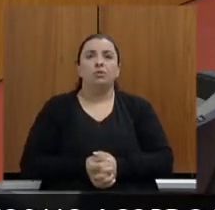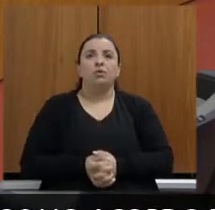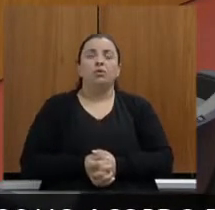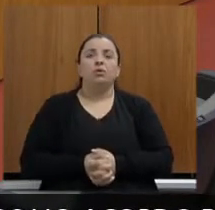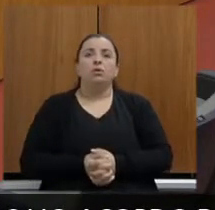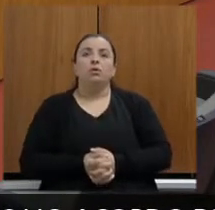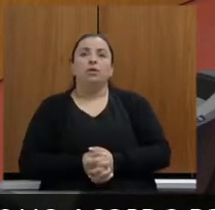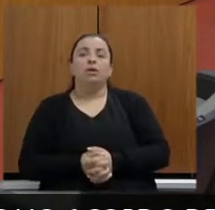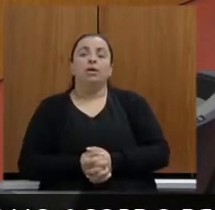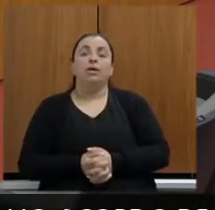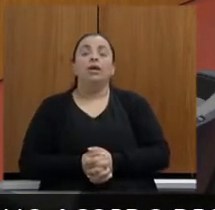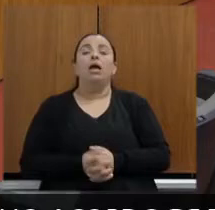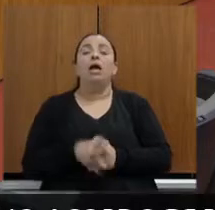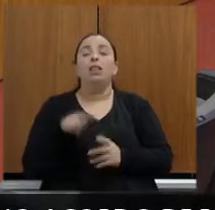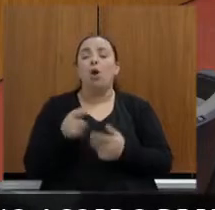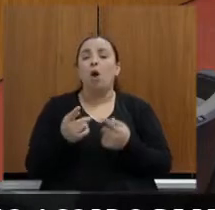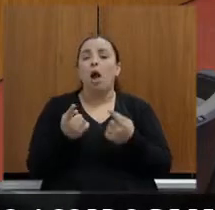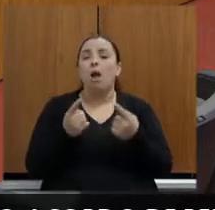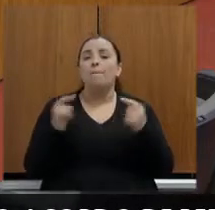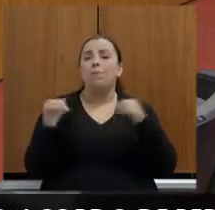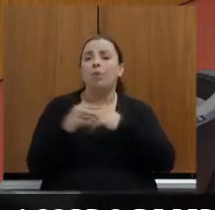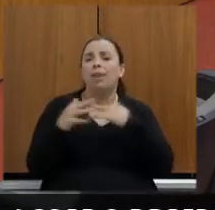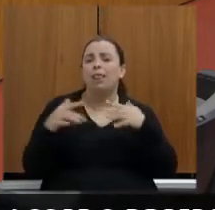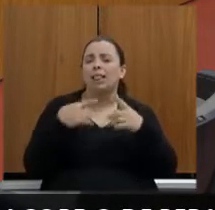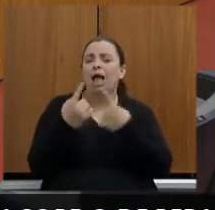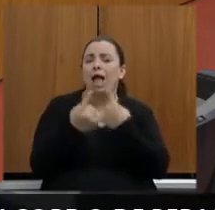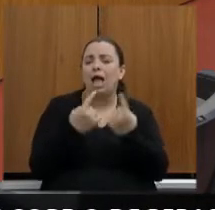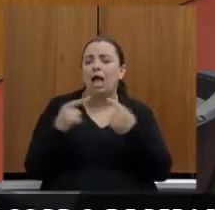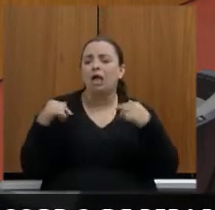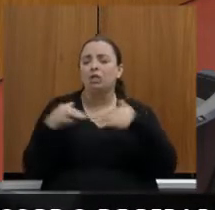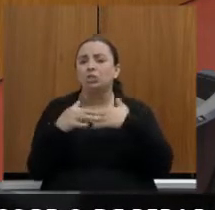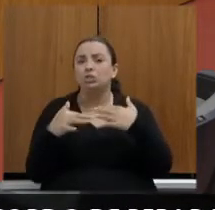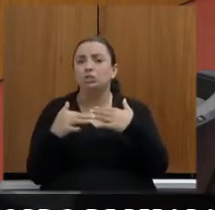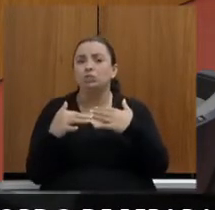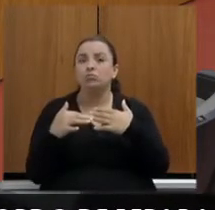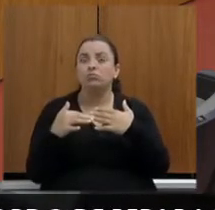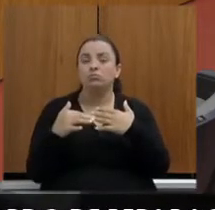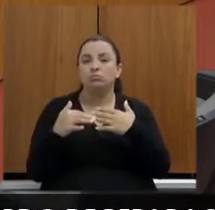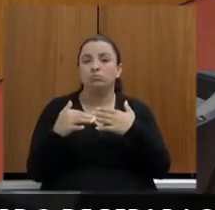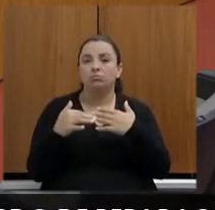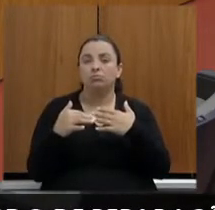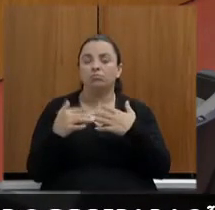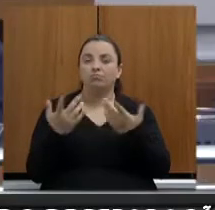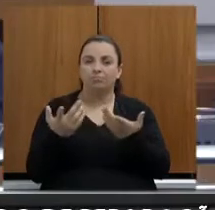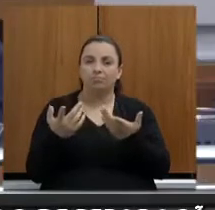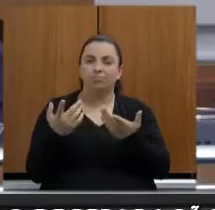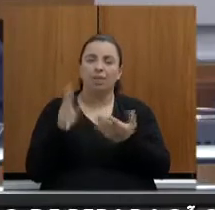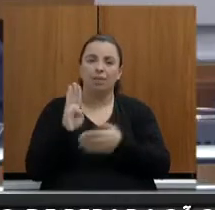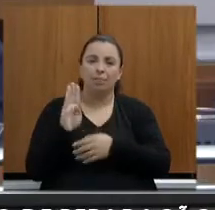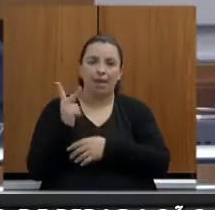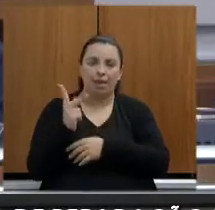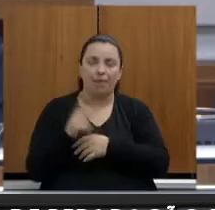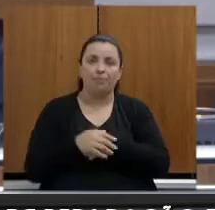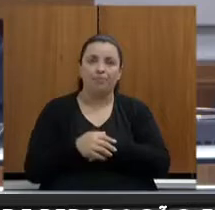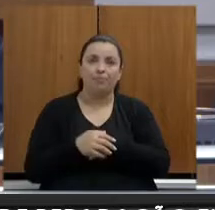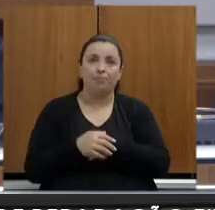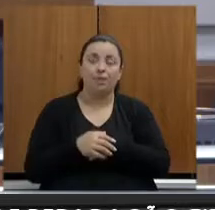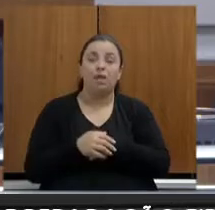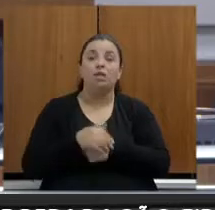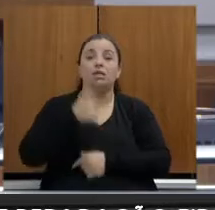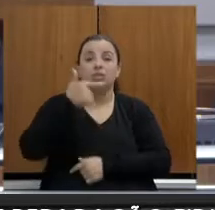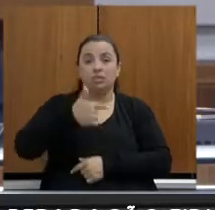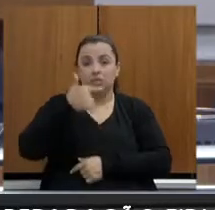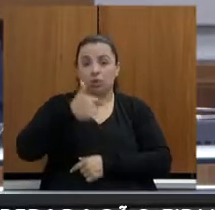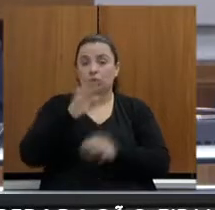Então, mobilidade na região metropolitana, metrô de BH. Segundo item, mobilidade